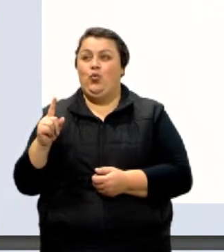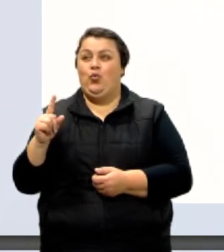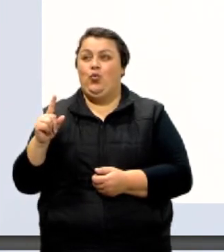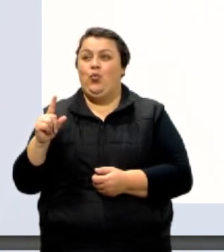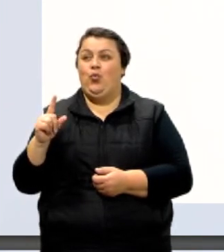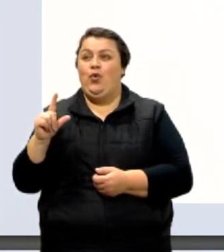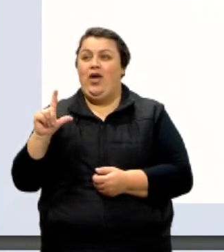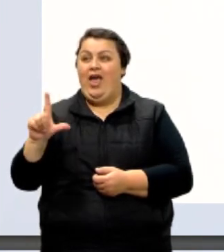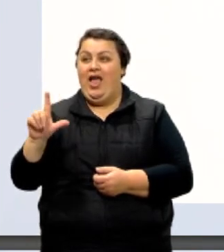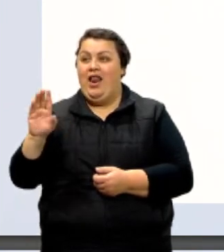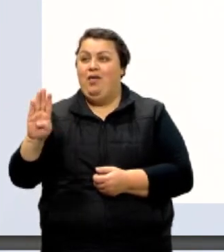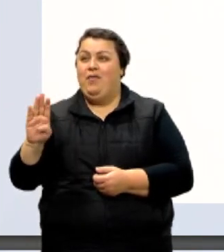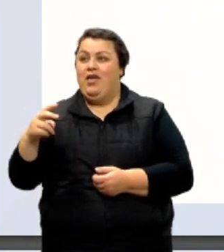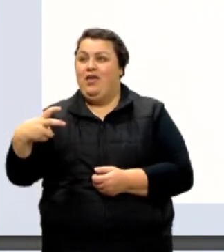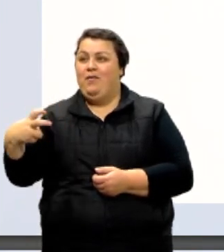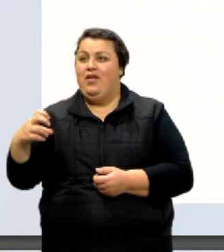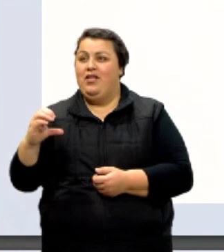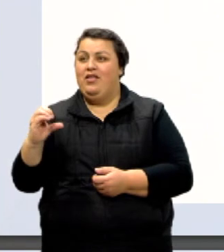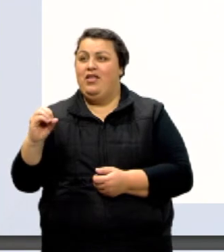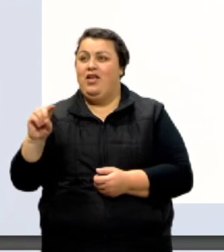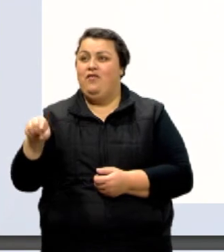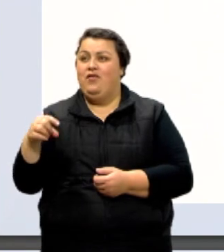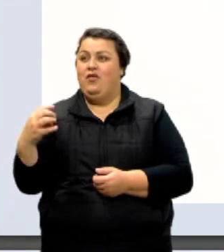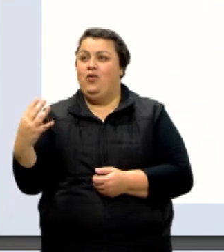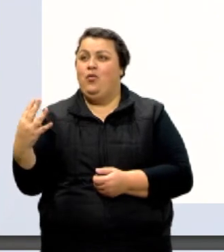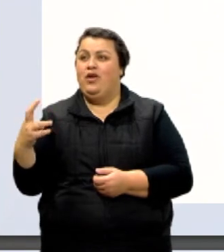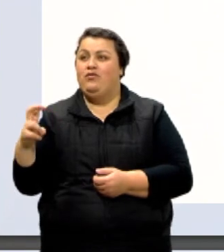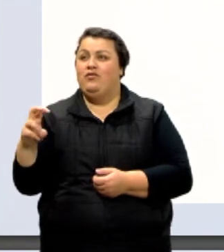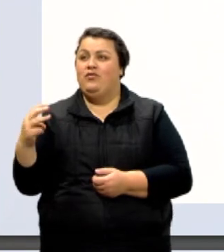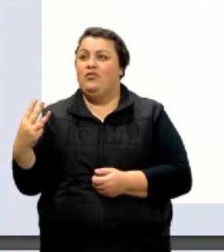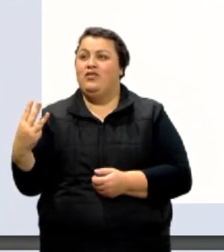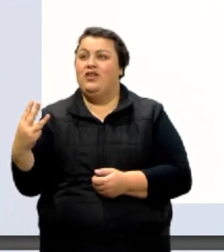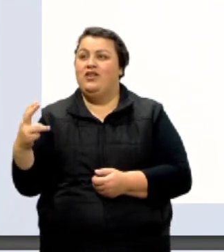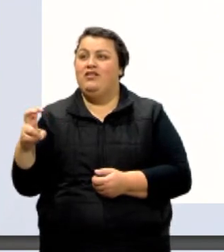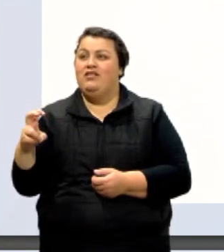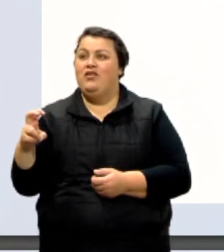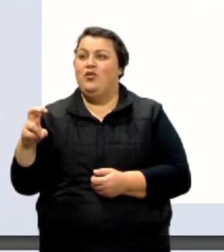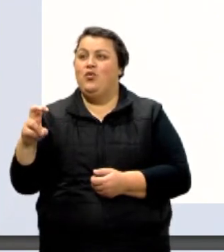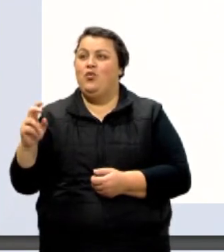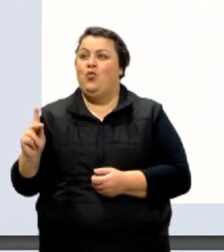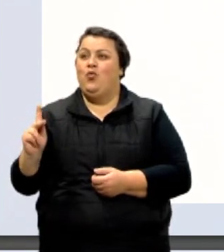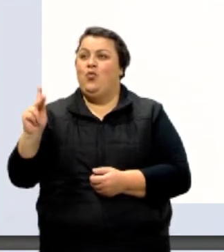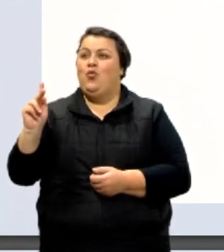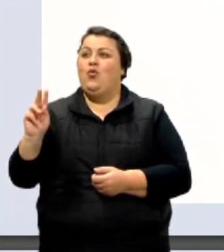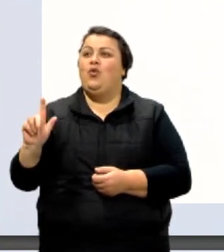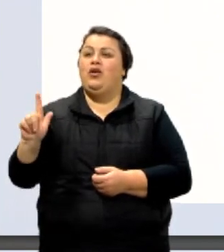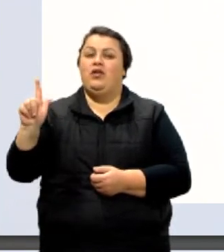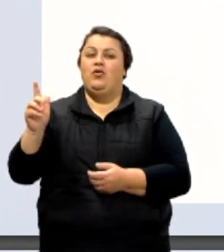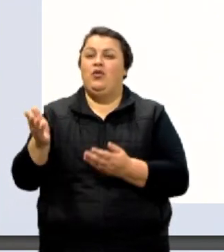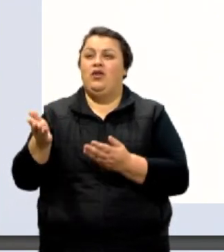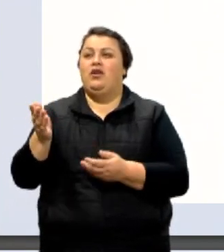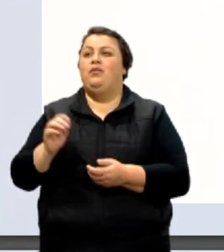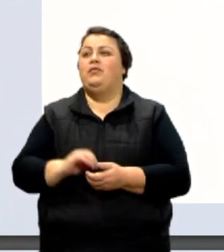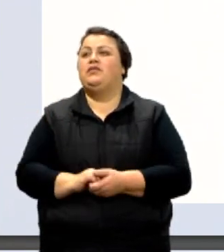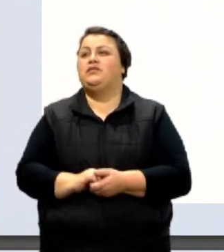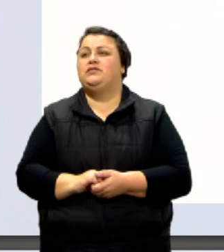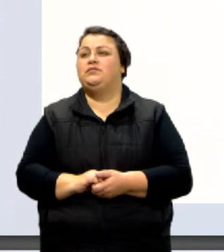libra é um pouco menos que meio quilograma, 0,4535 quilogramas.